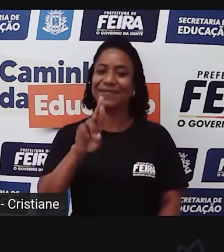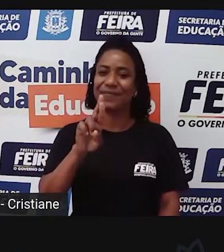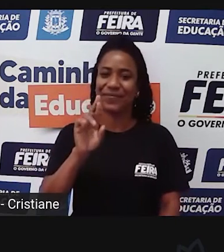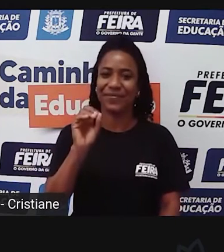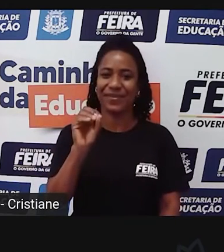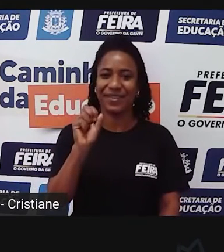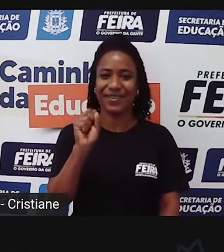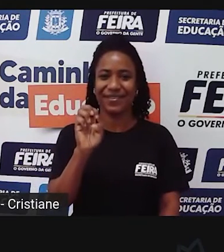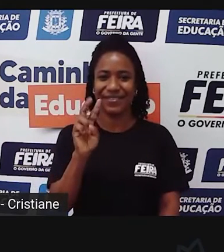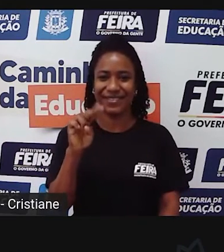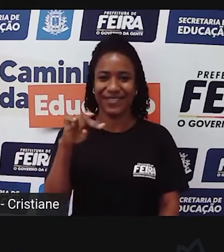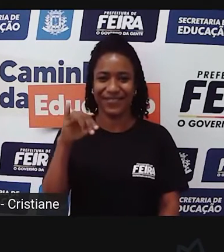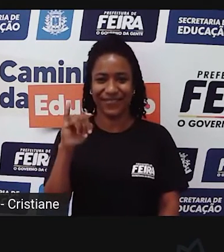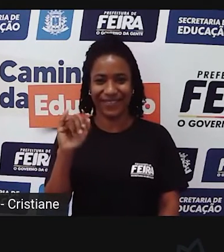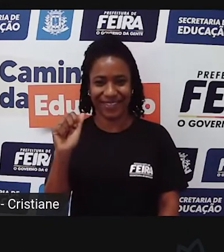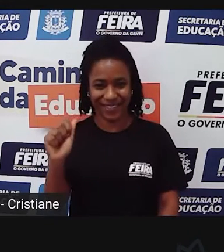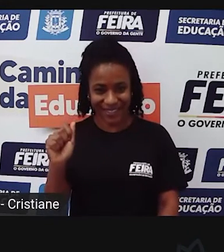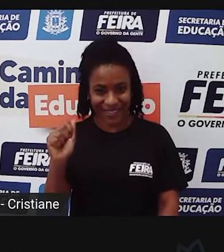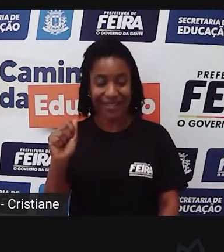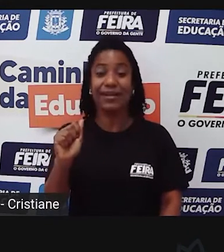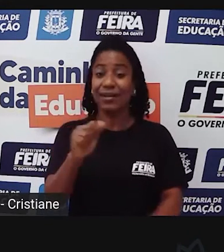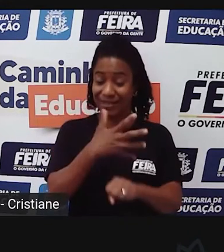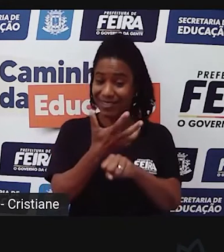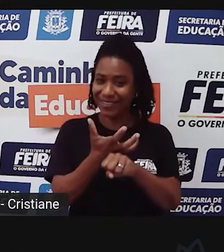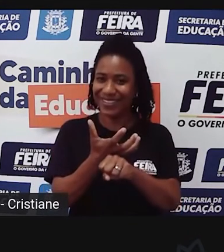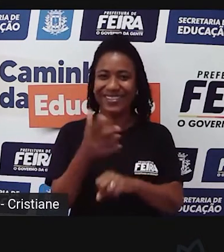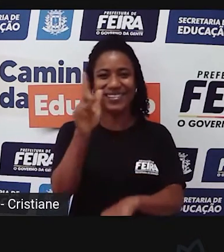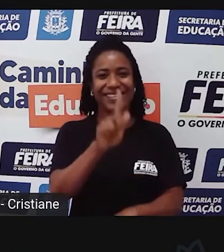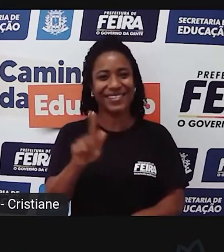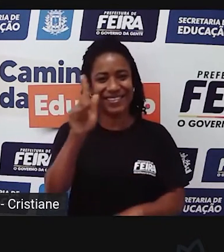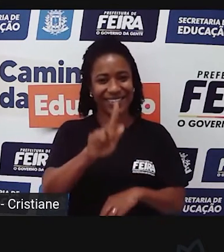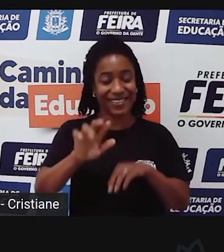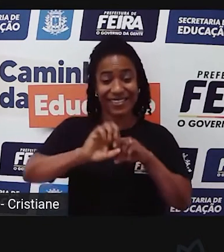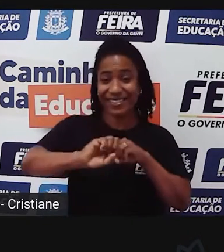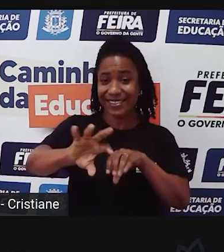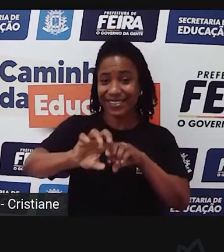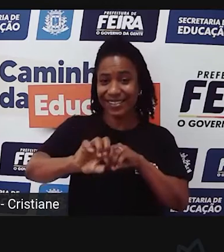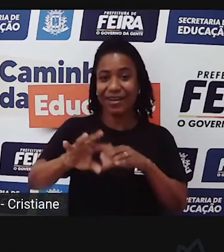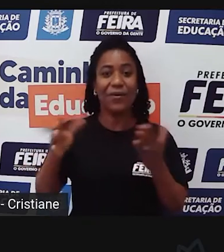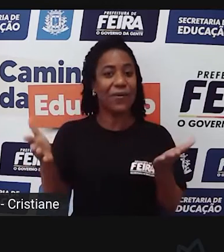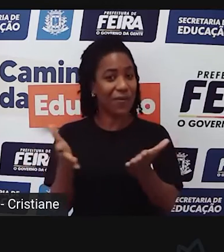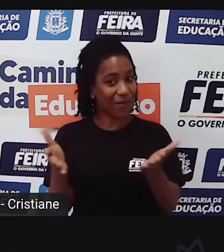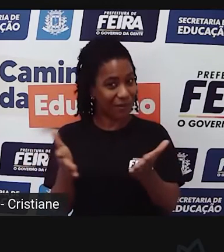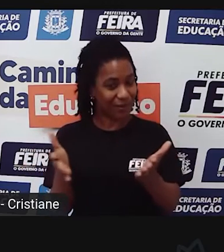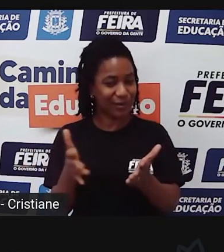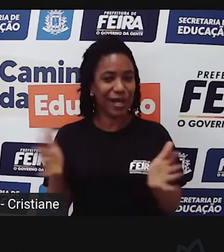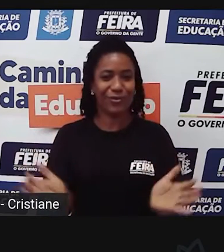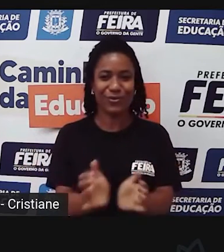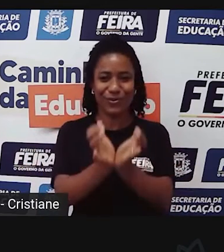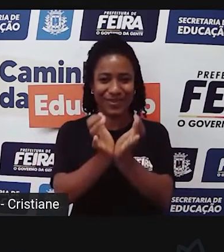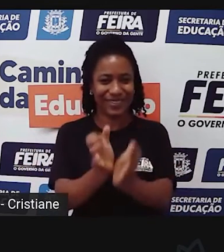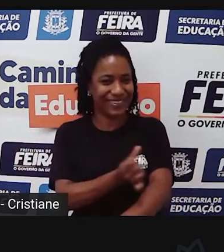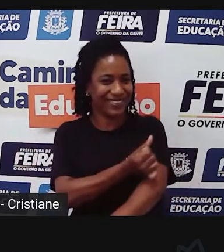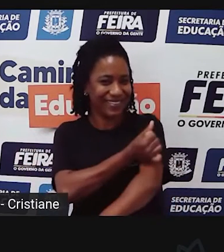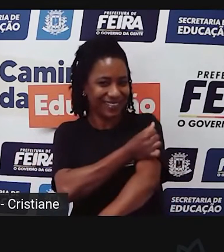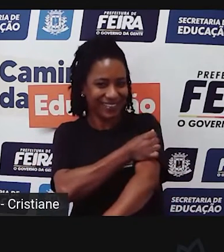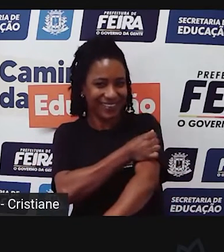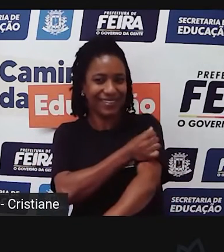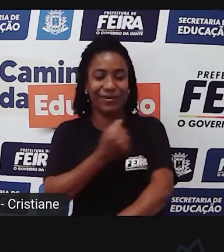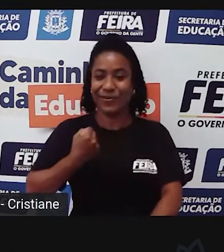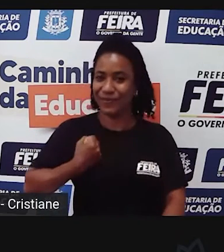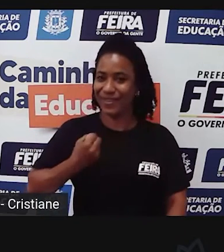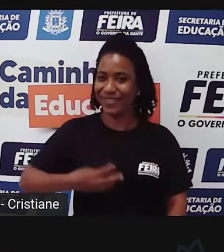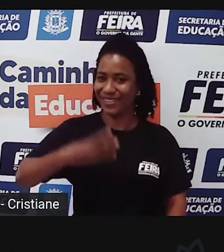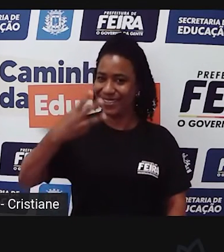Como vocês sabem, eu trabalho com a disciplina Geografia e hoje é a nossa aula do sexto ano, a aula três. Aqui do meu